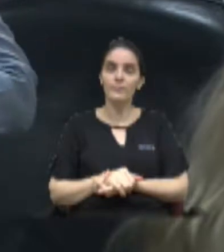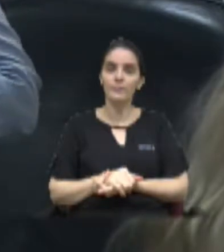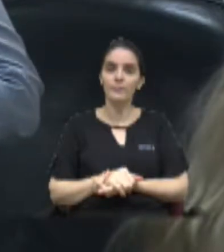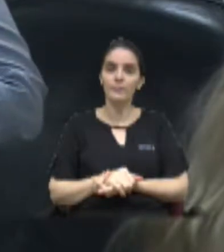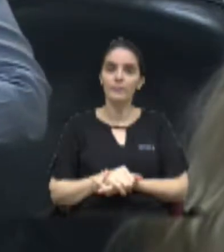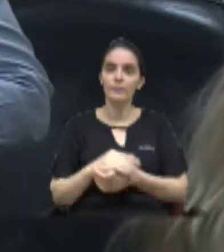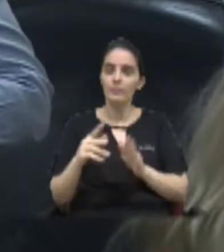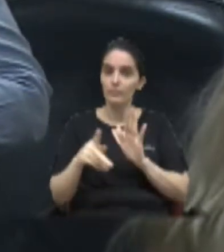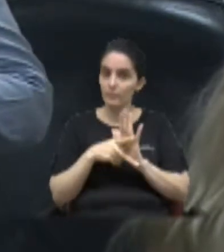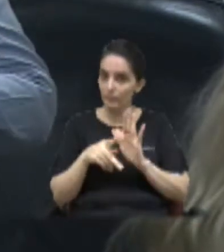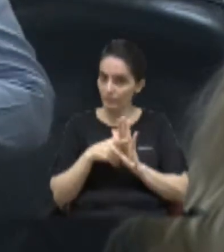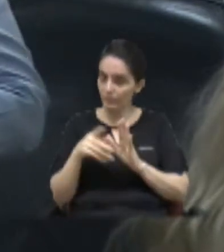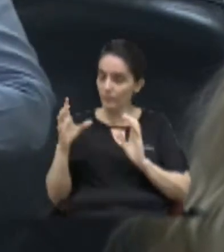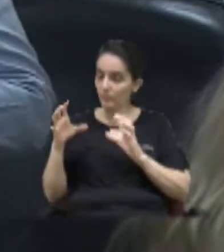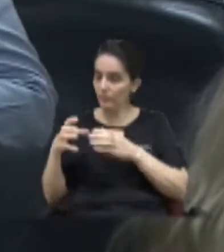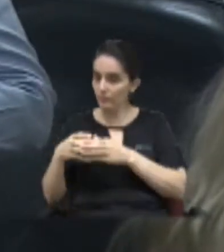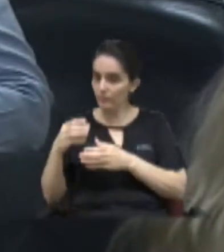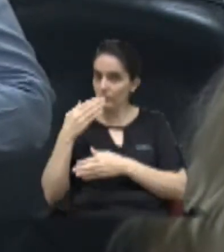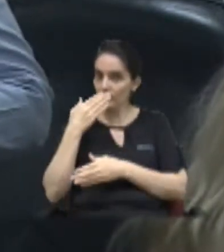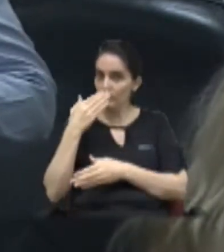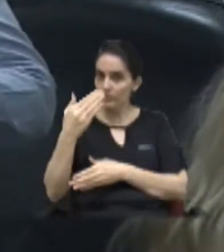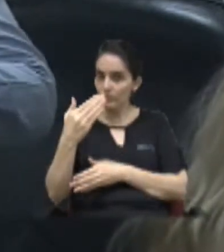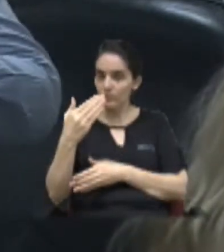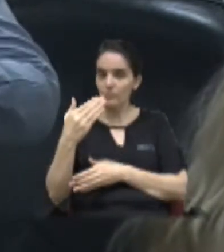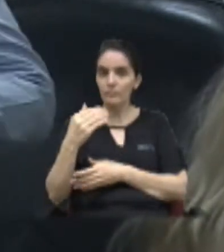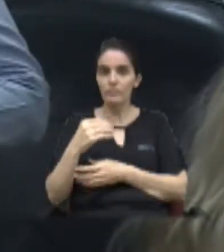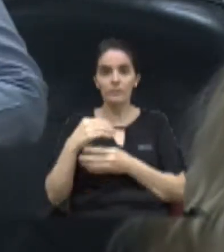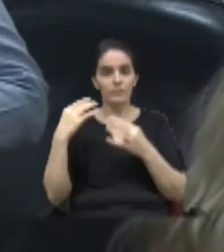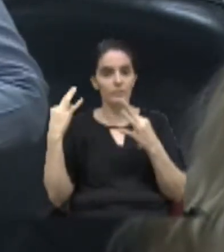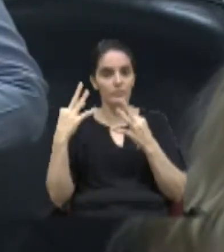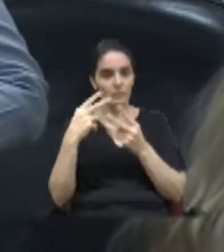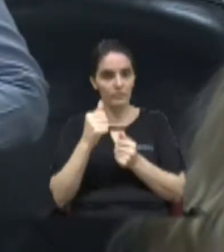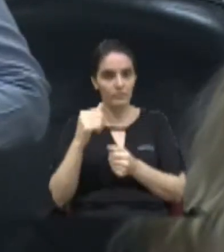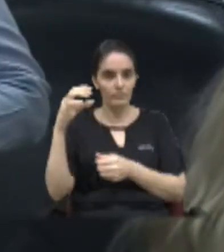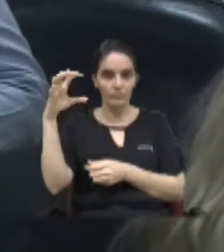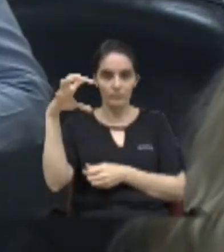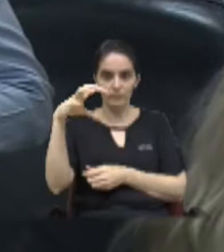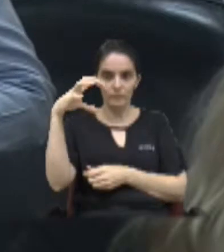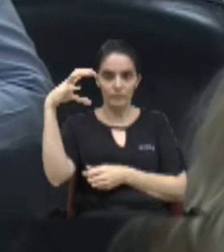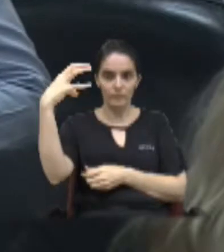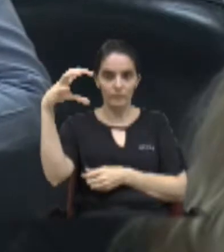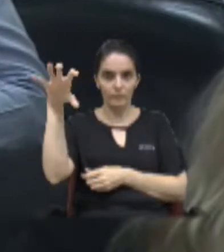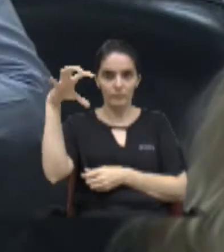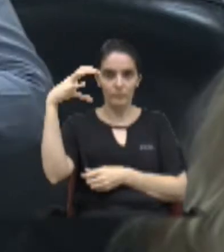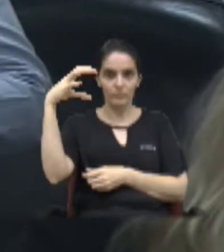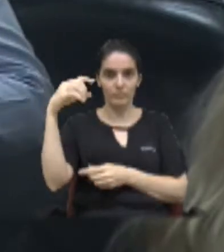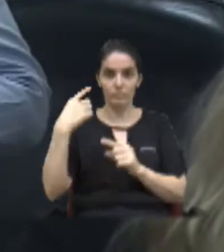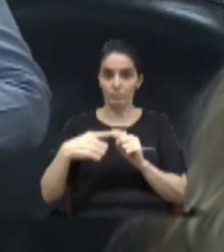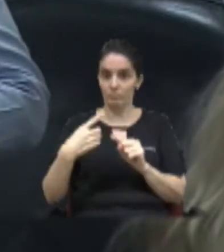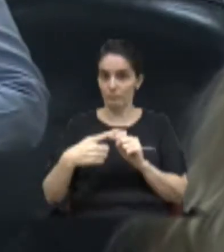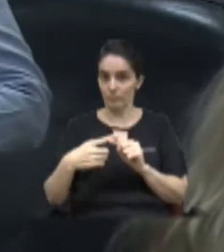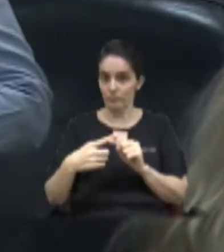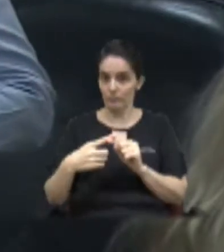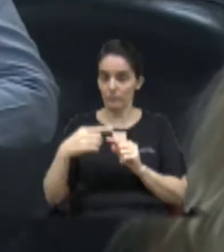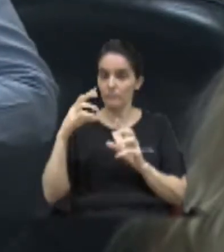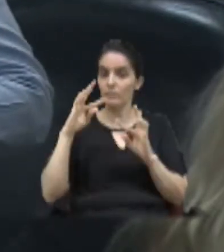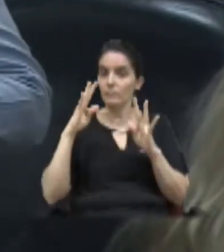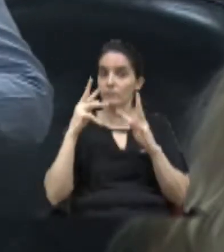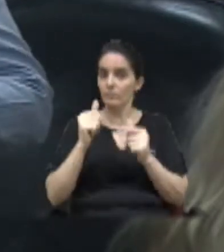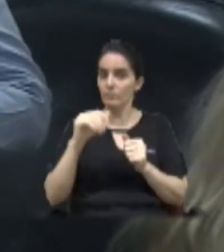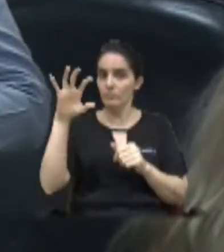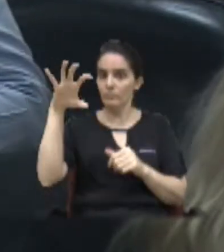própria comissão possa pedir uma aferição de todos os radares da cidade, porque em todos os radares